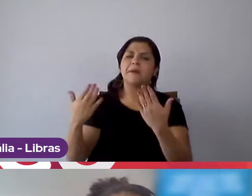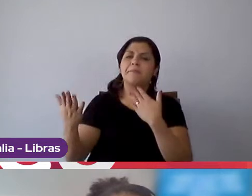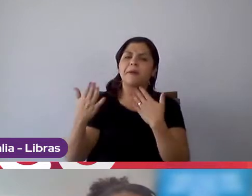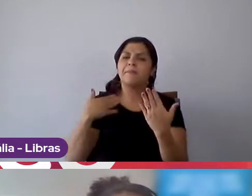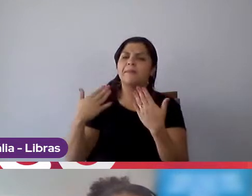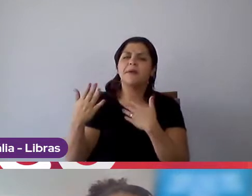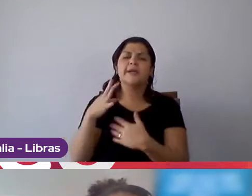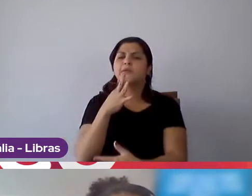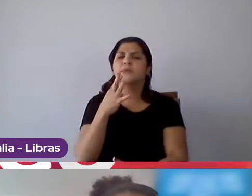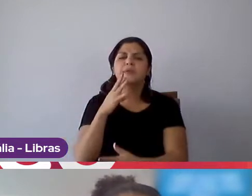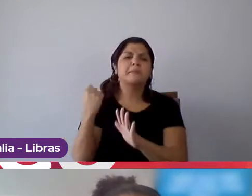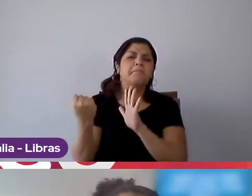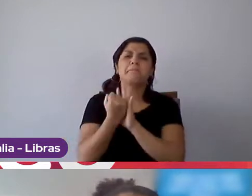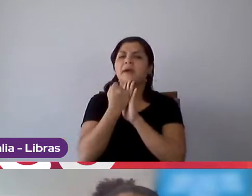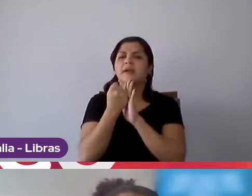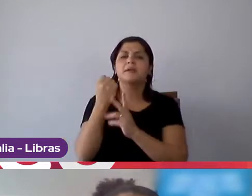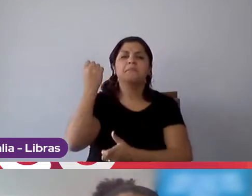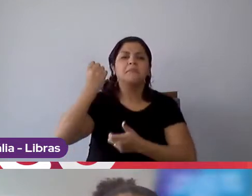quero conhecer um pouco mais.